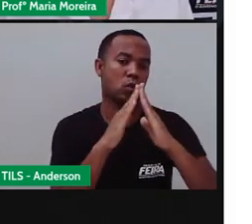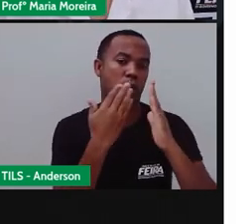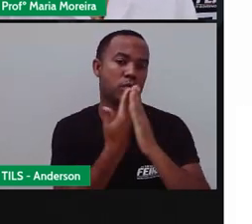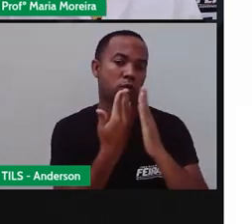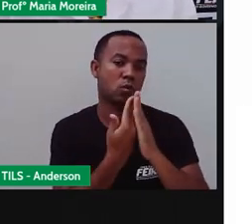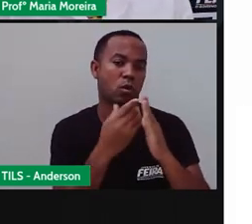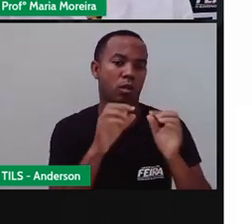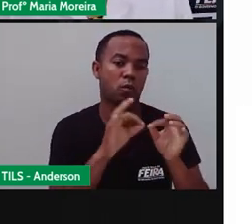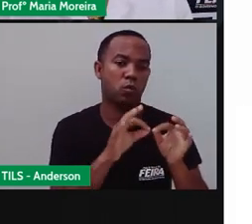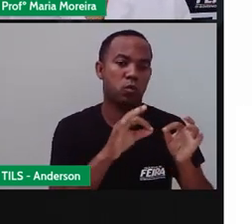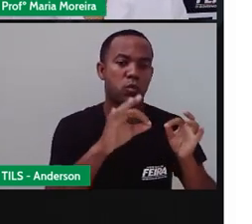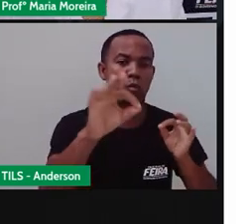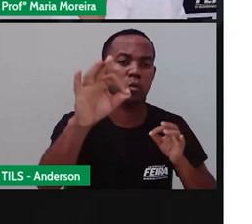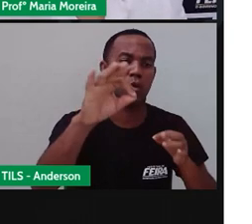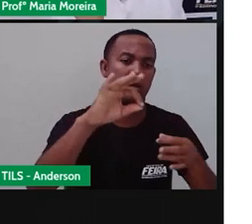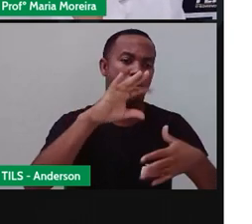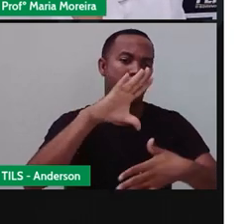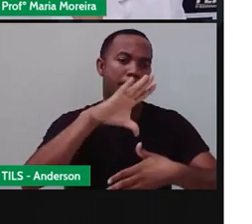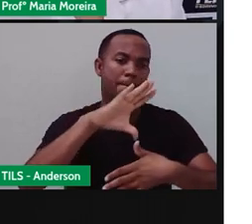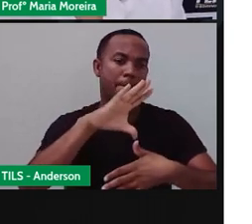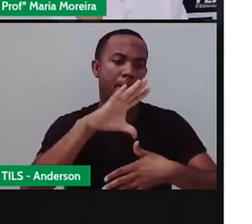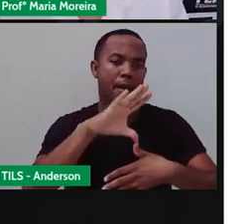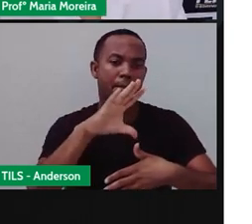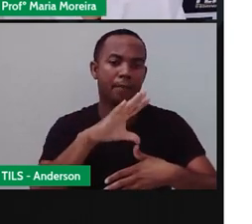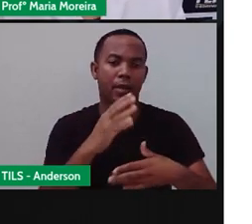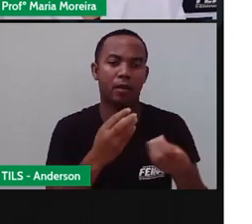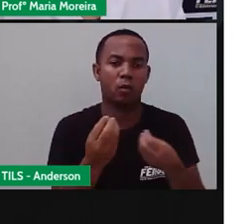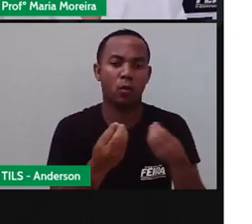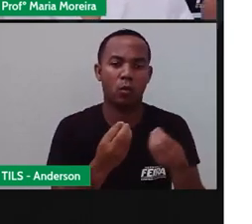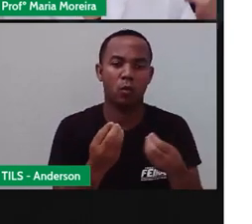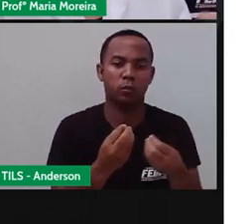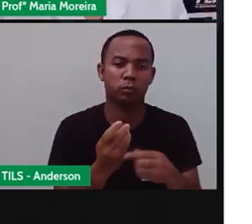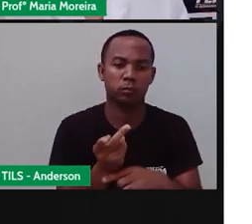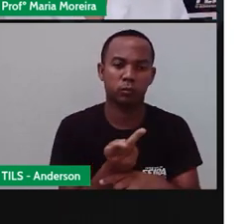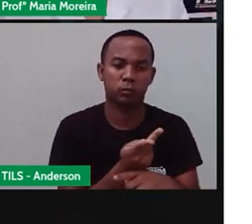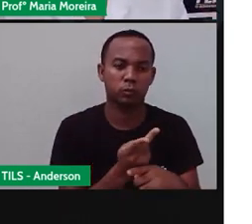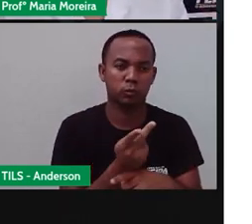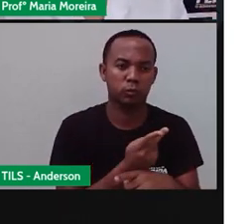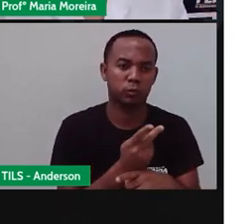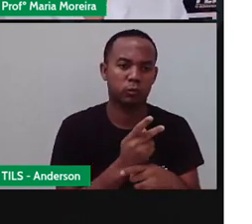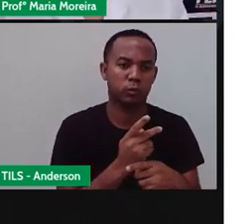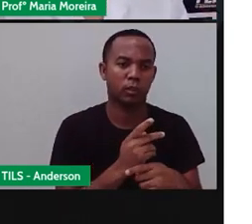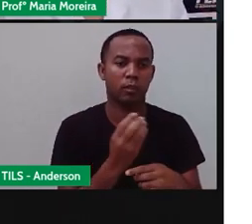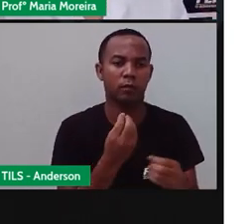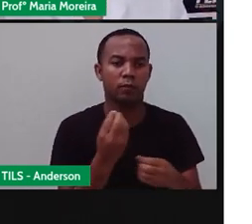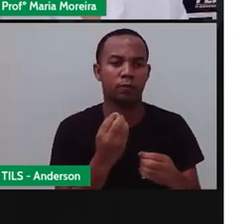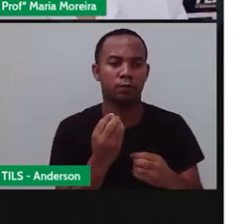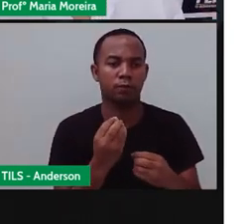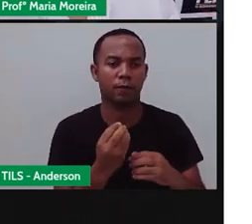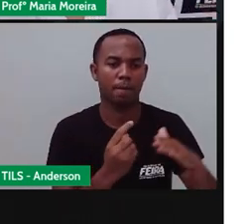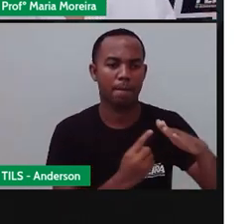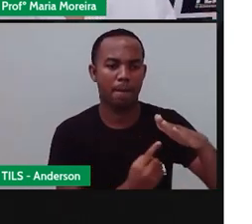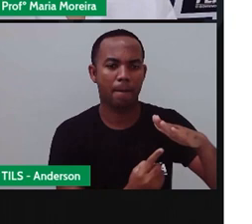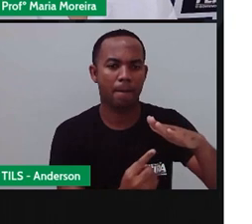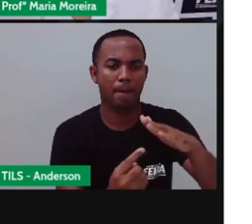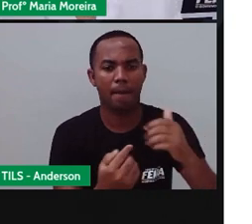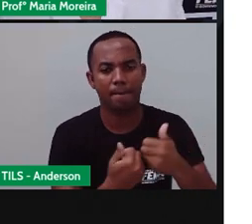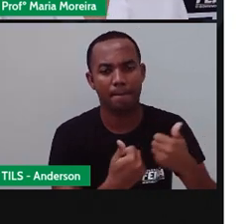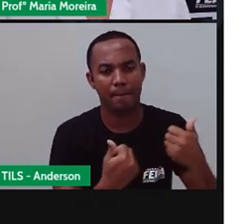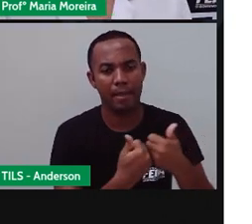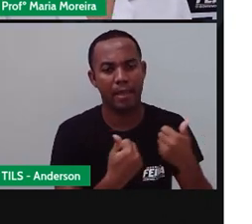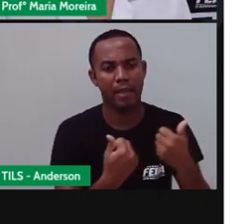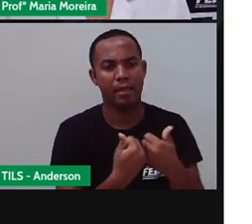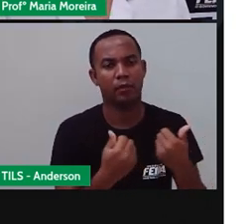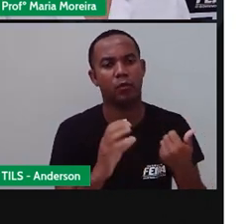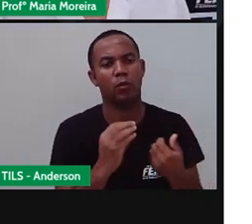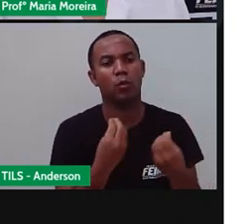caderno e fazer isso. Vamos mapear o caminho da sua casa até a sua escola? E aí, é próxima? Você pega